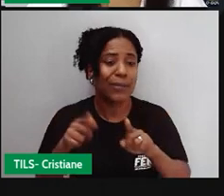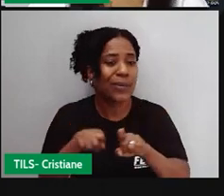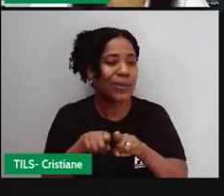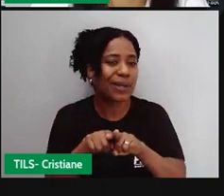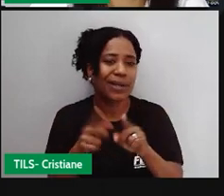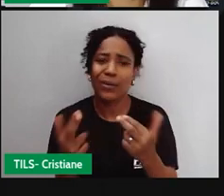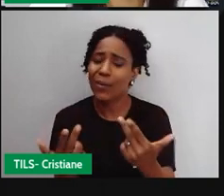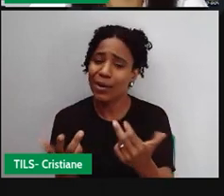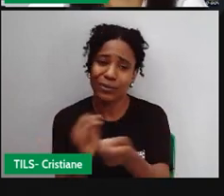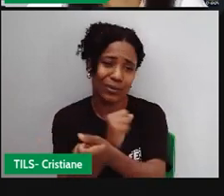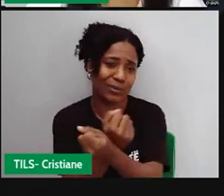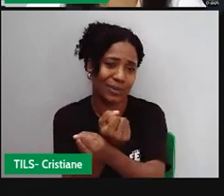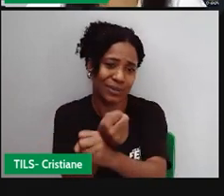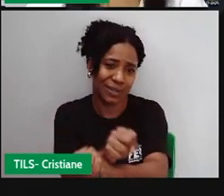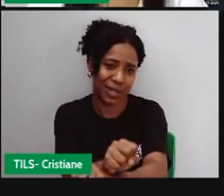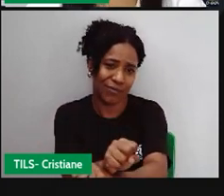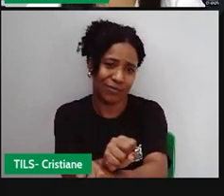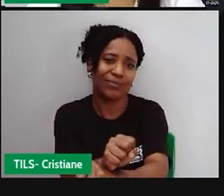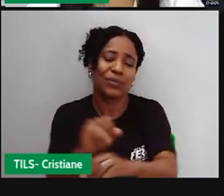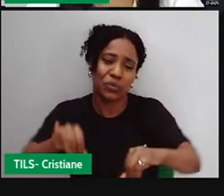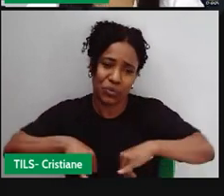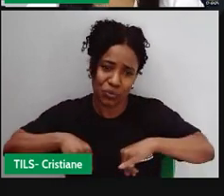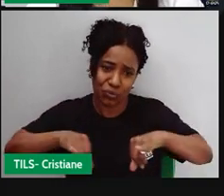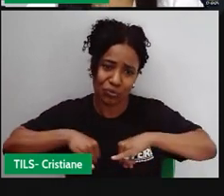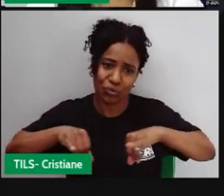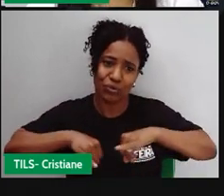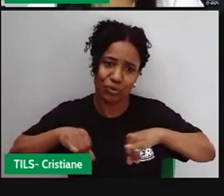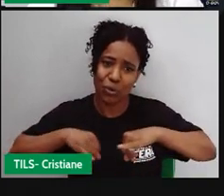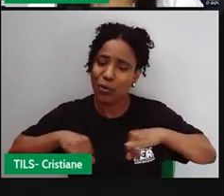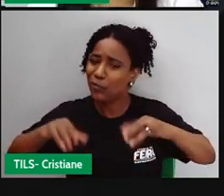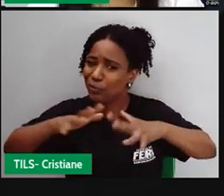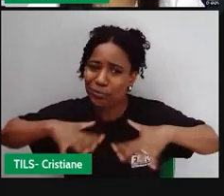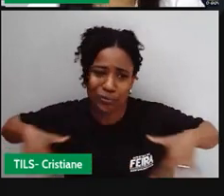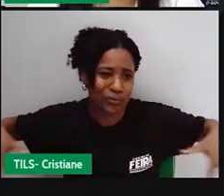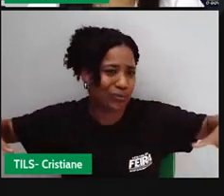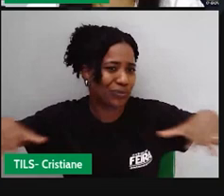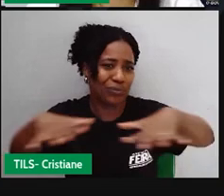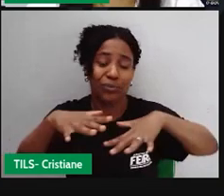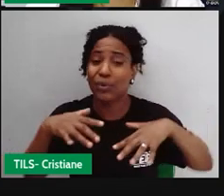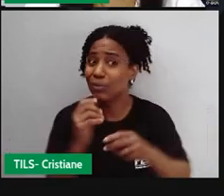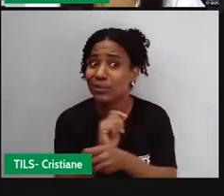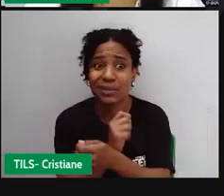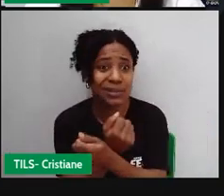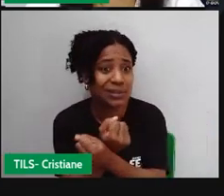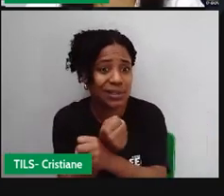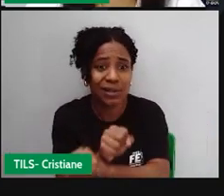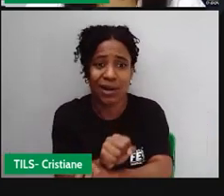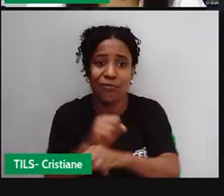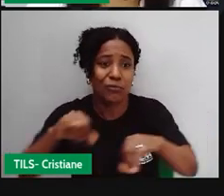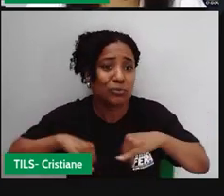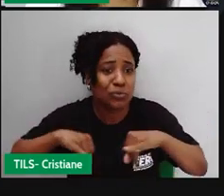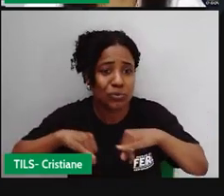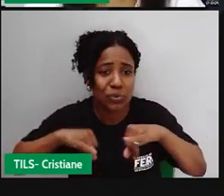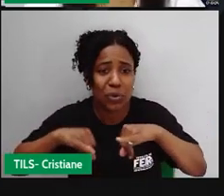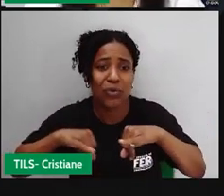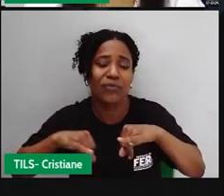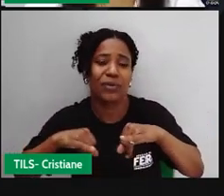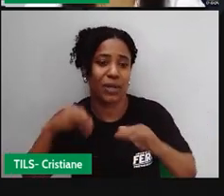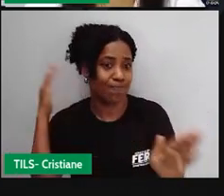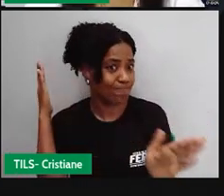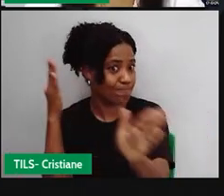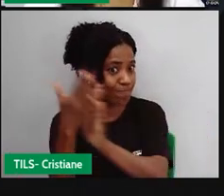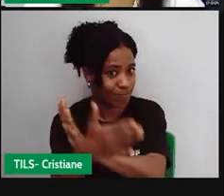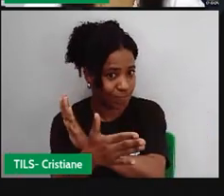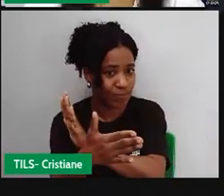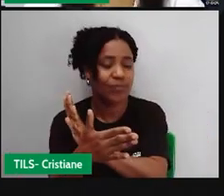e fugiam. Isso era a condição geral para todos que estavam ali no quilombo, mas não